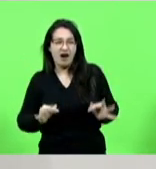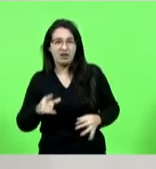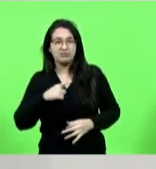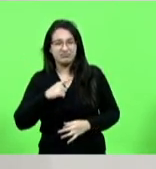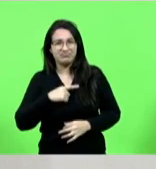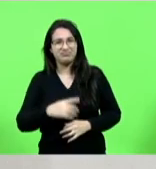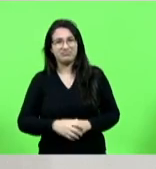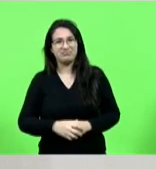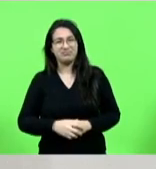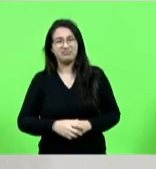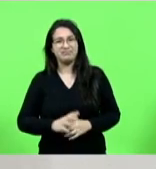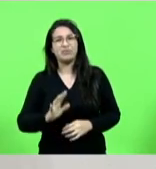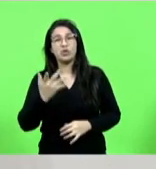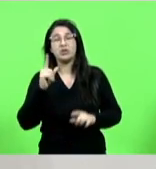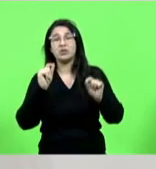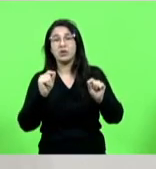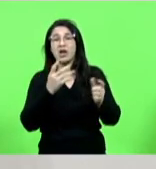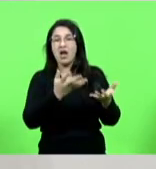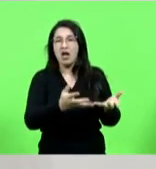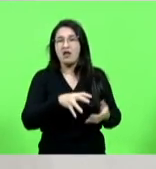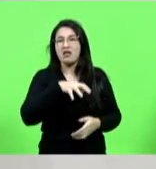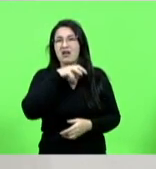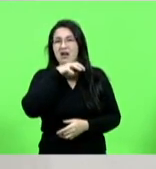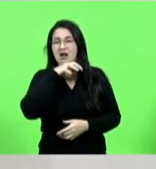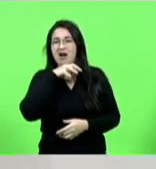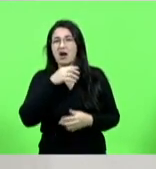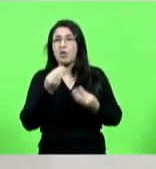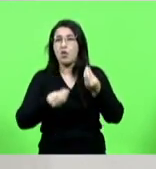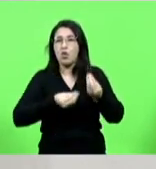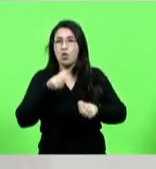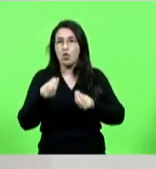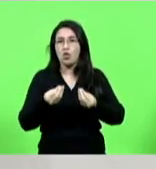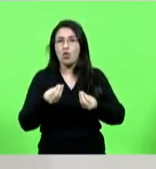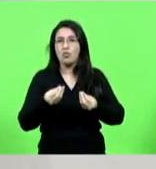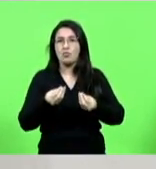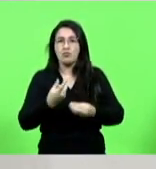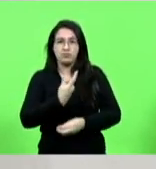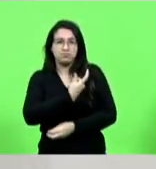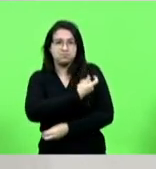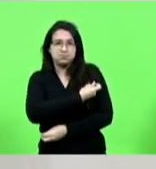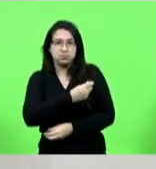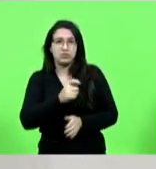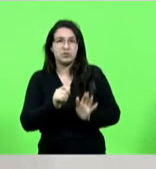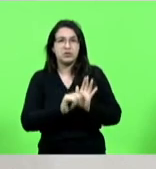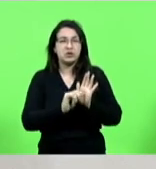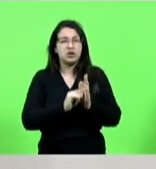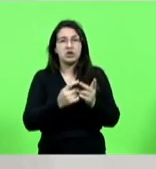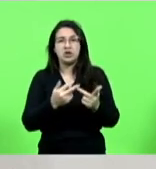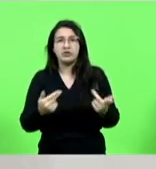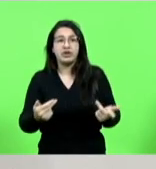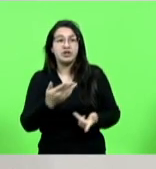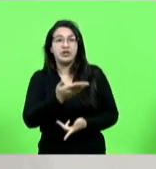com drogas com estimulantes então tu vê o animal ele está